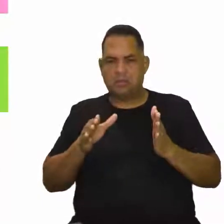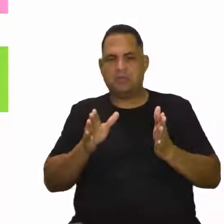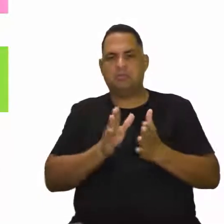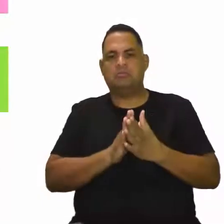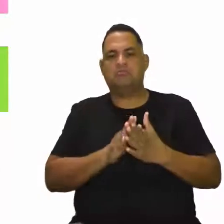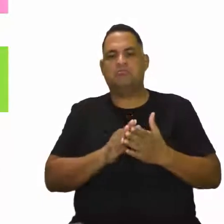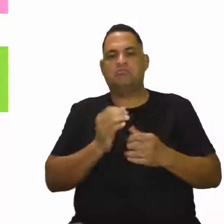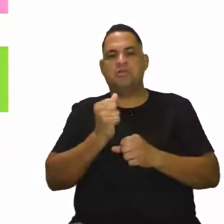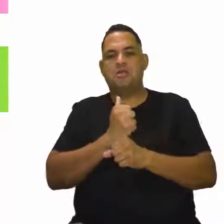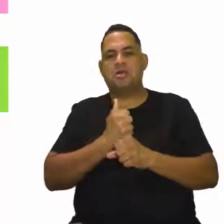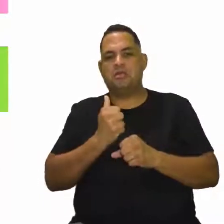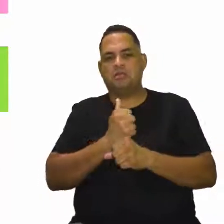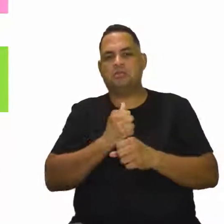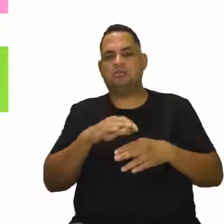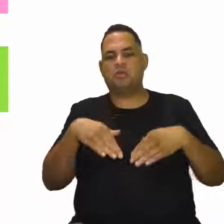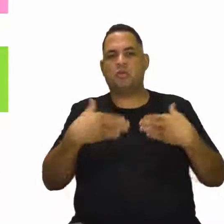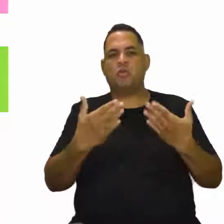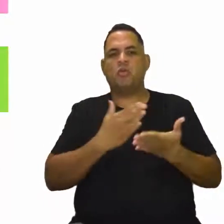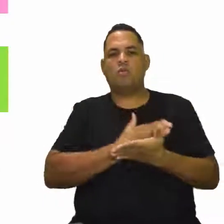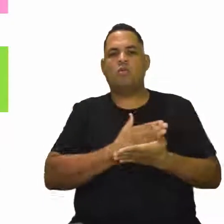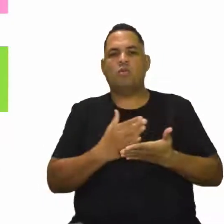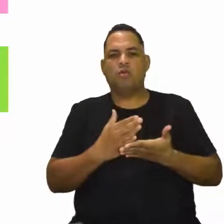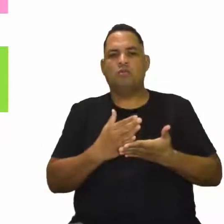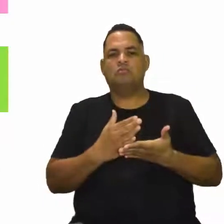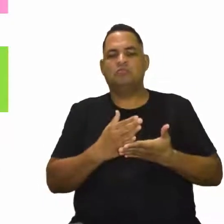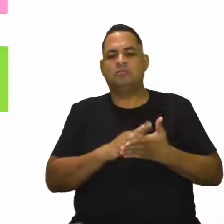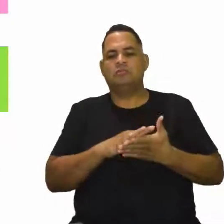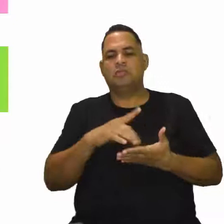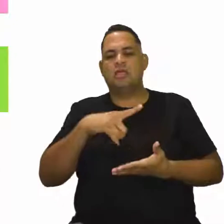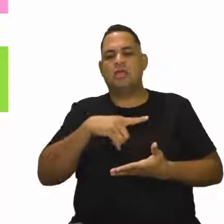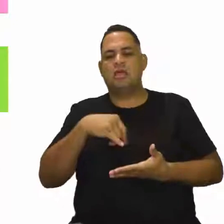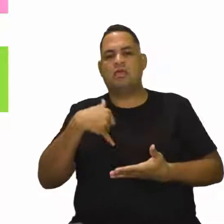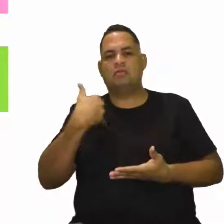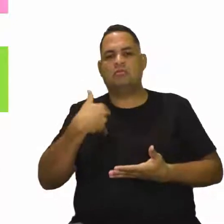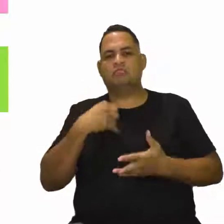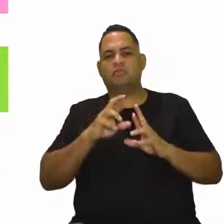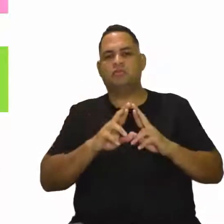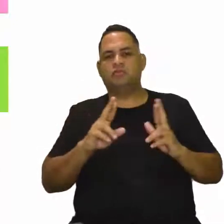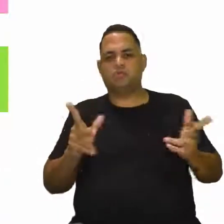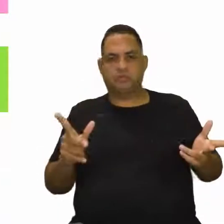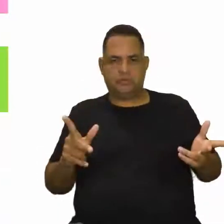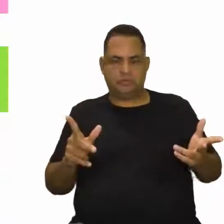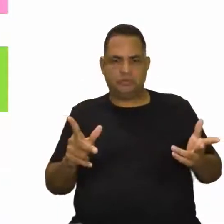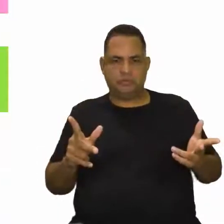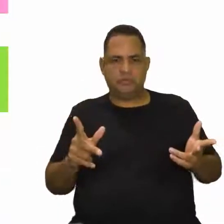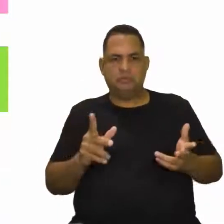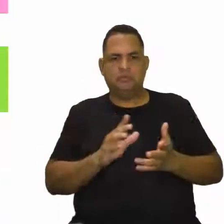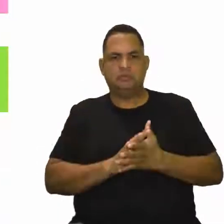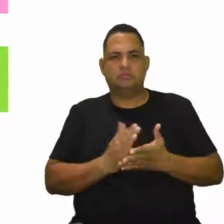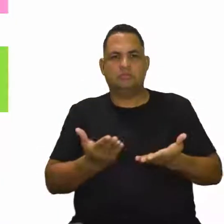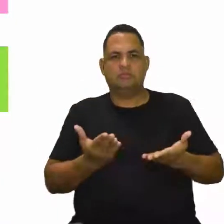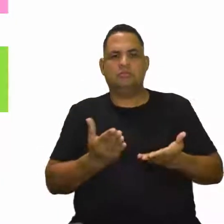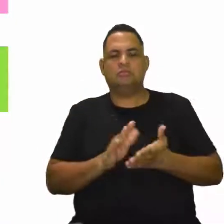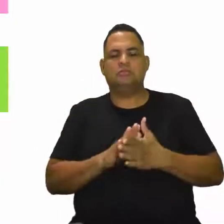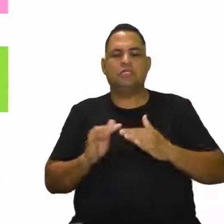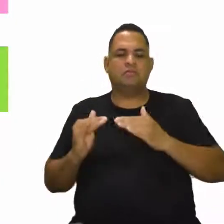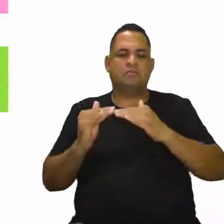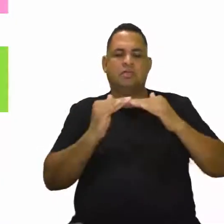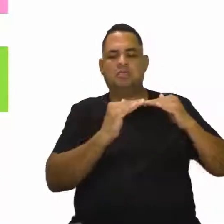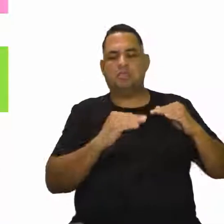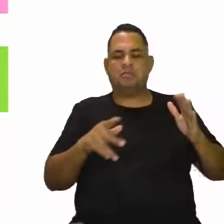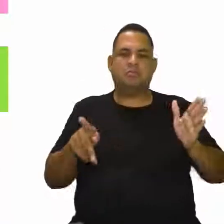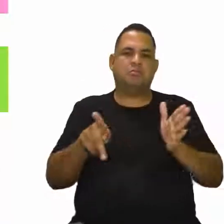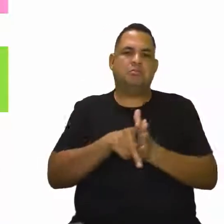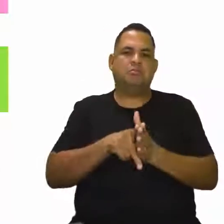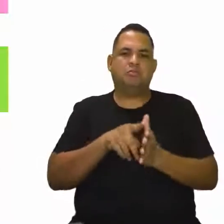Então, a forma como o idoso começa a contar aí os anos é um pouco diferente, né? Ele tem uma forma padrão aí específica,